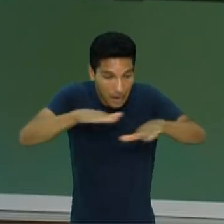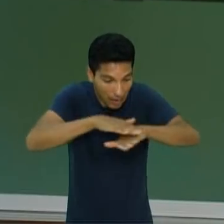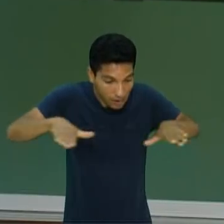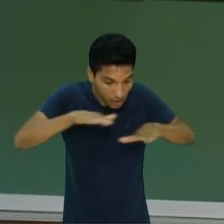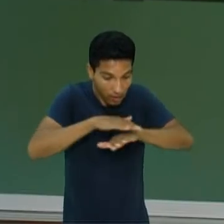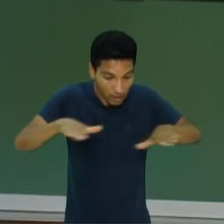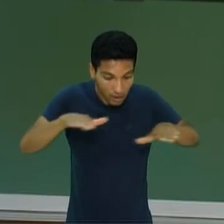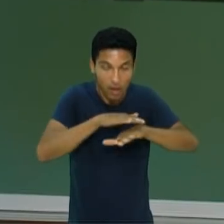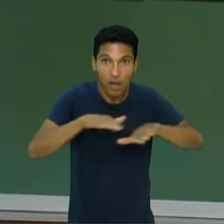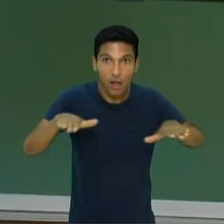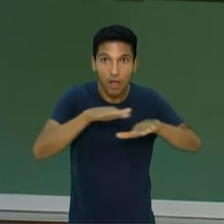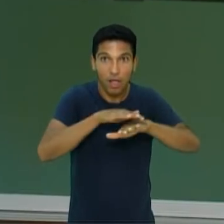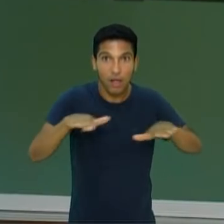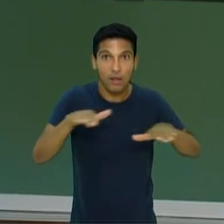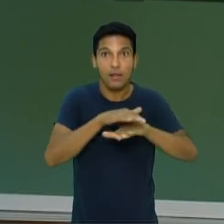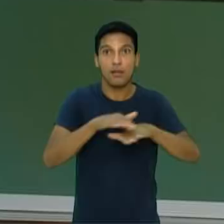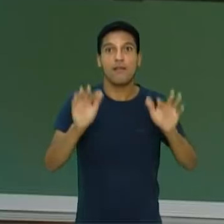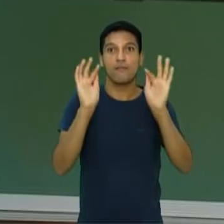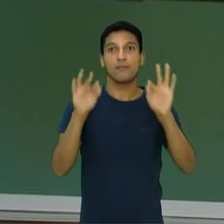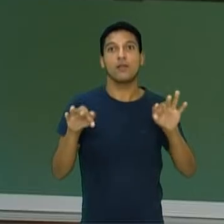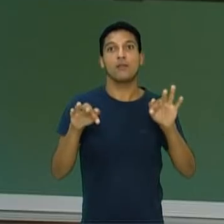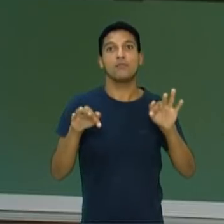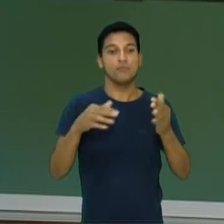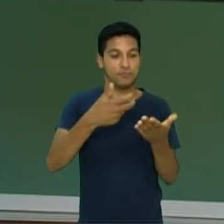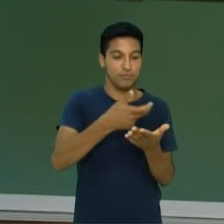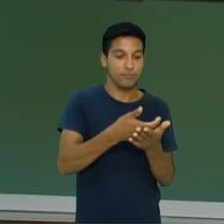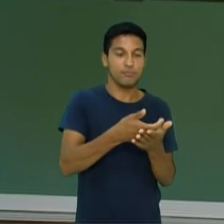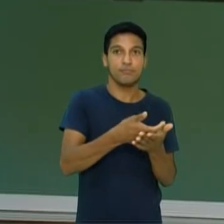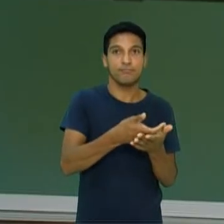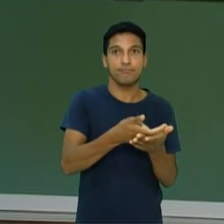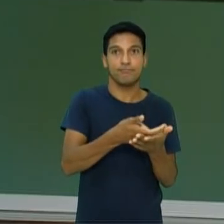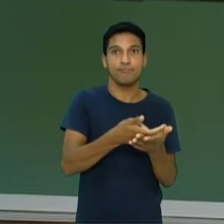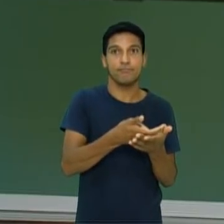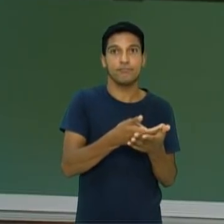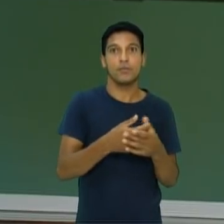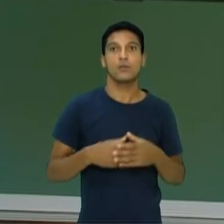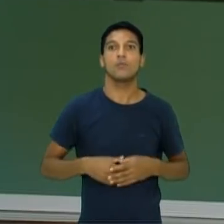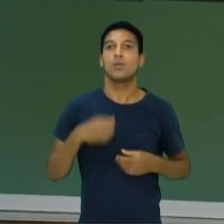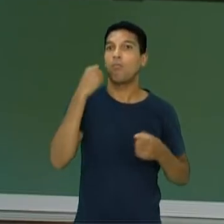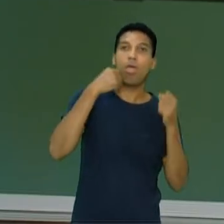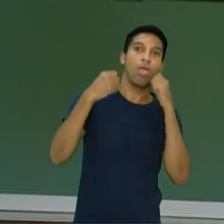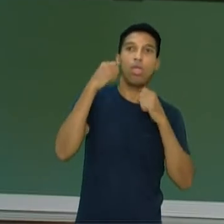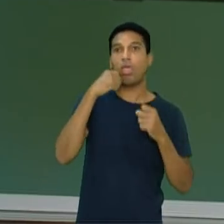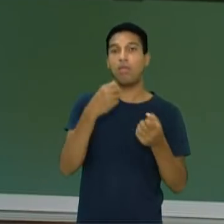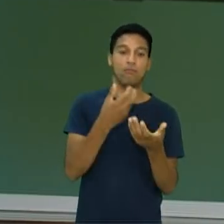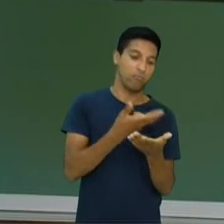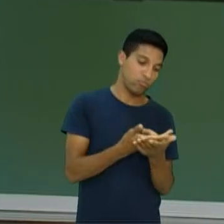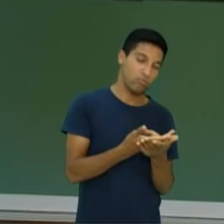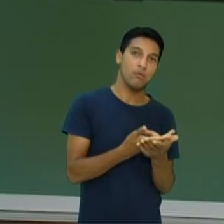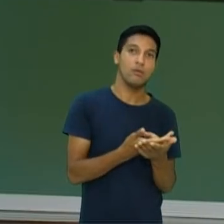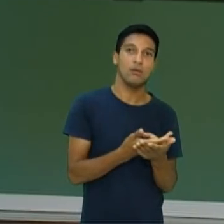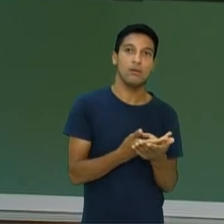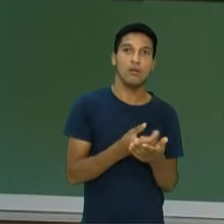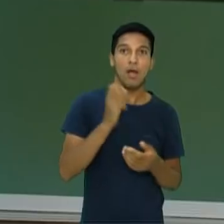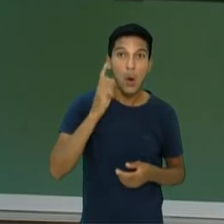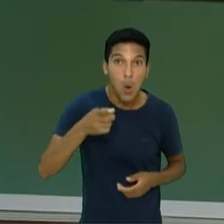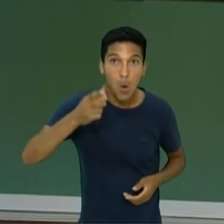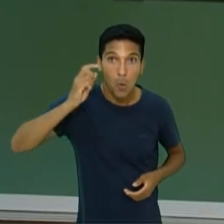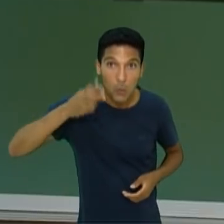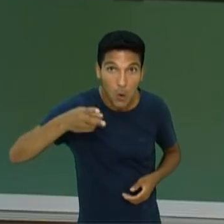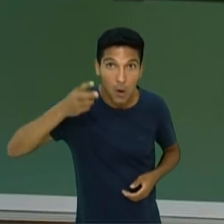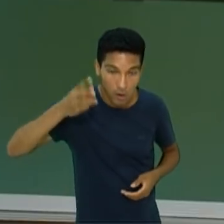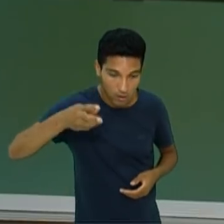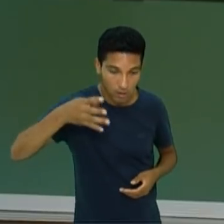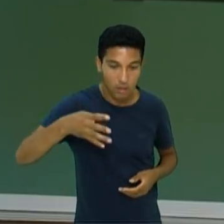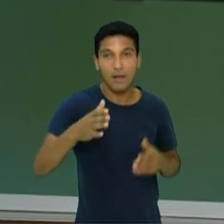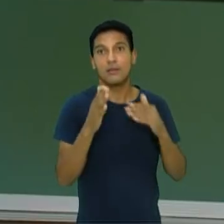decreta o fim da luta e o nocaute daquele que caiu, certo? Então,